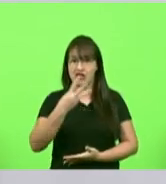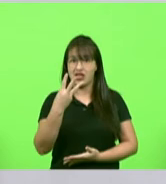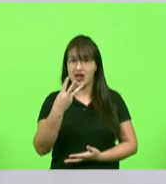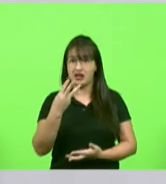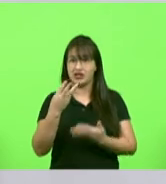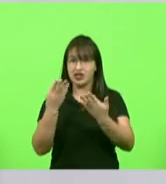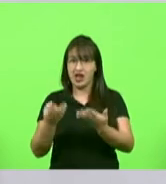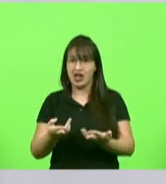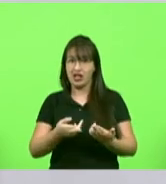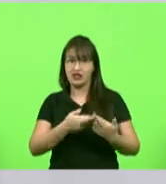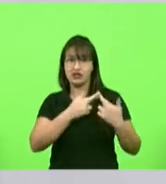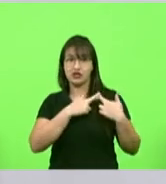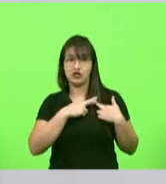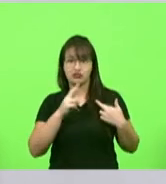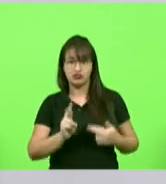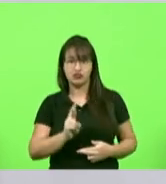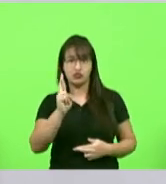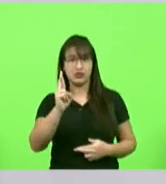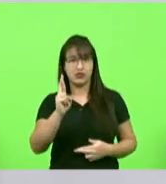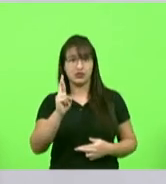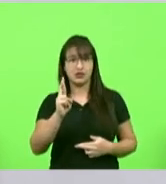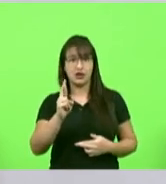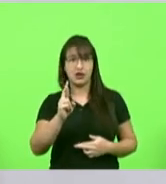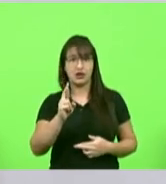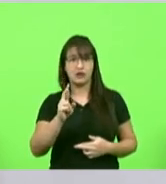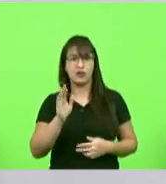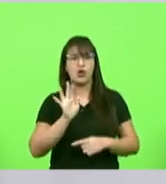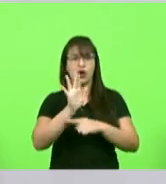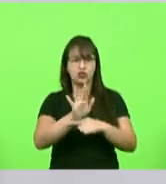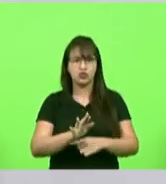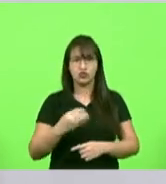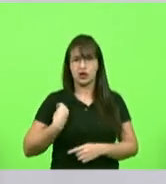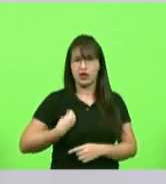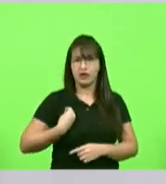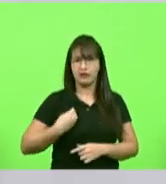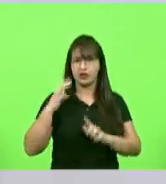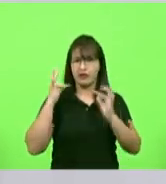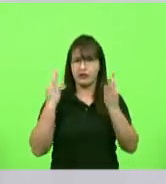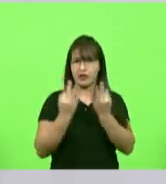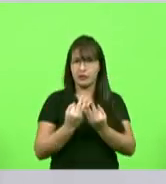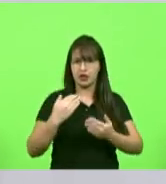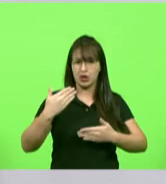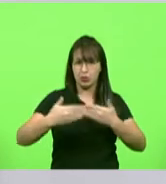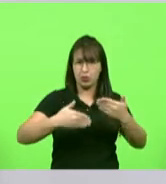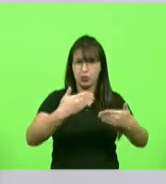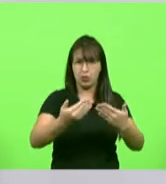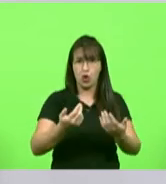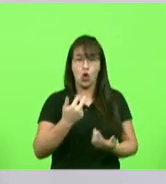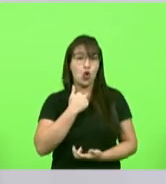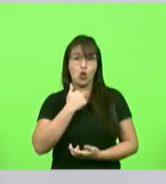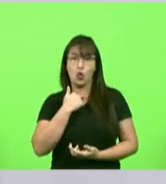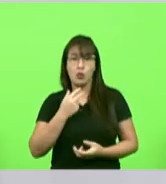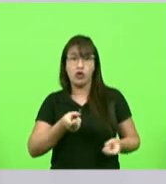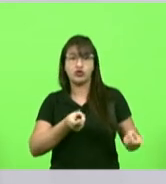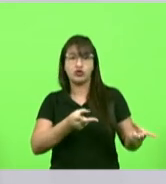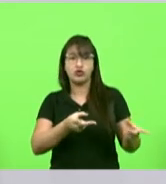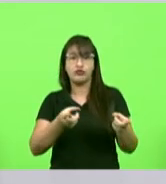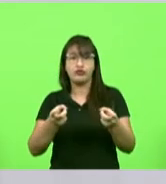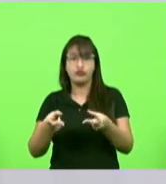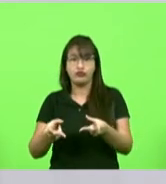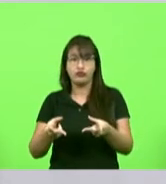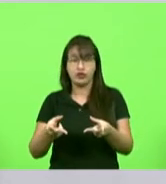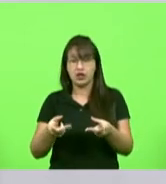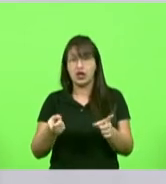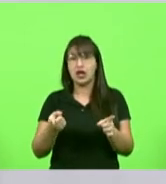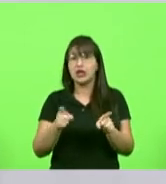dessem sequência a vida das famílias e estas não poderiam vender essas terras nem